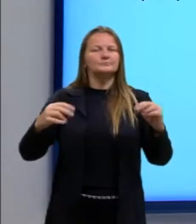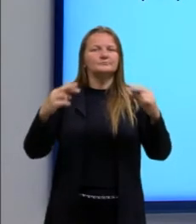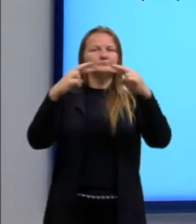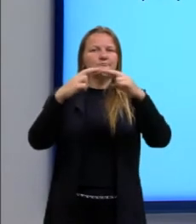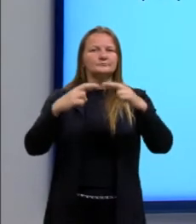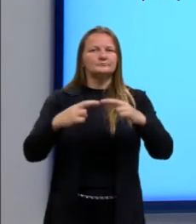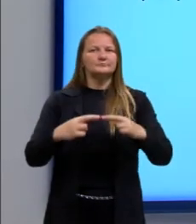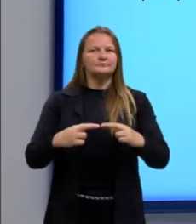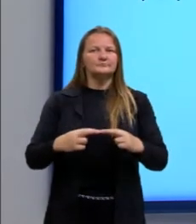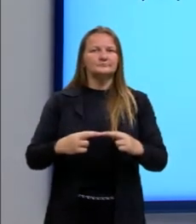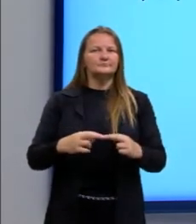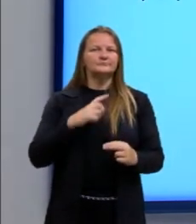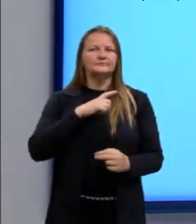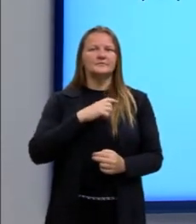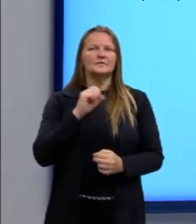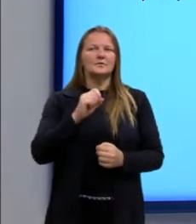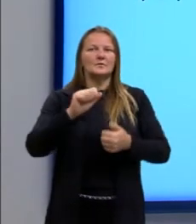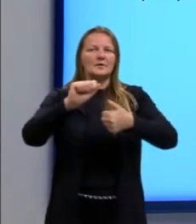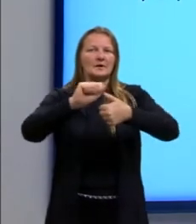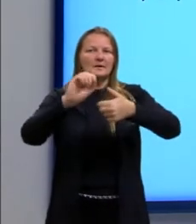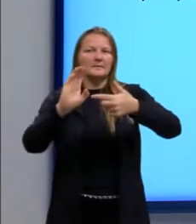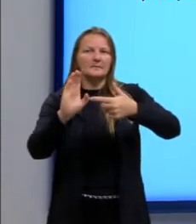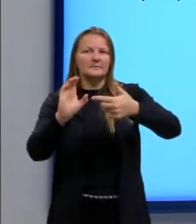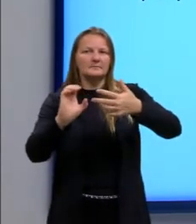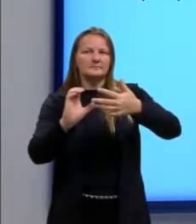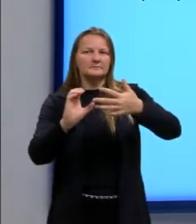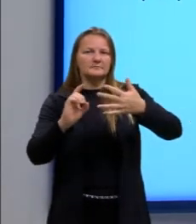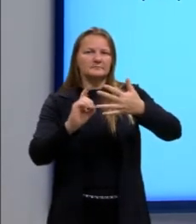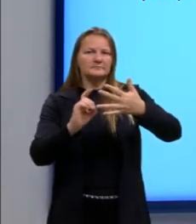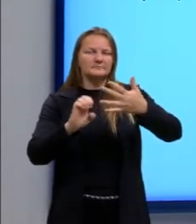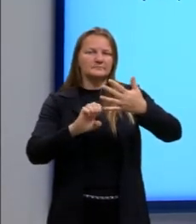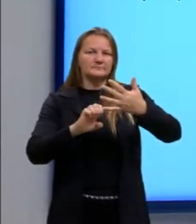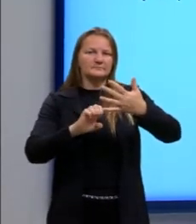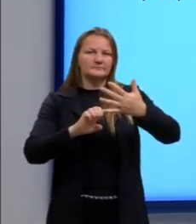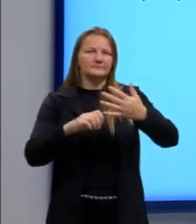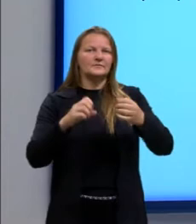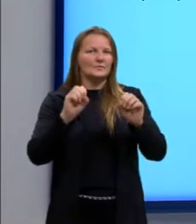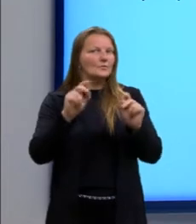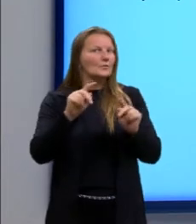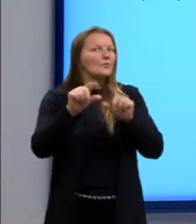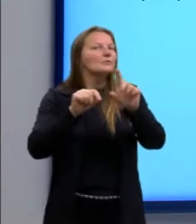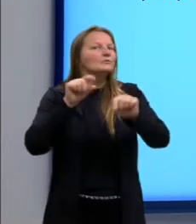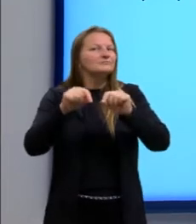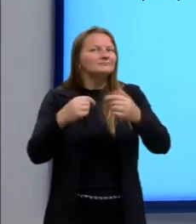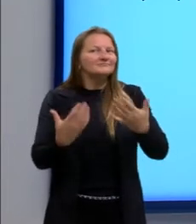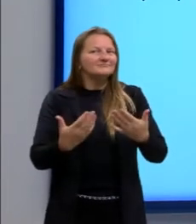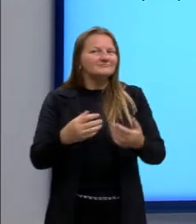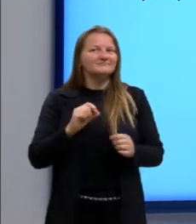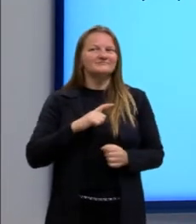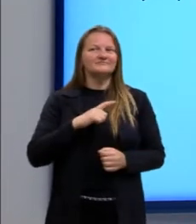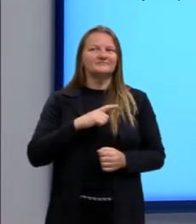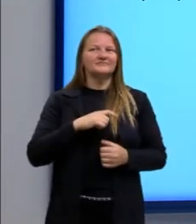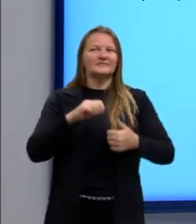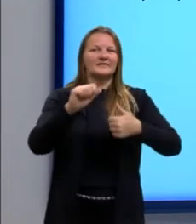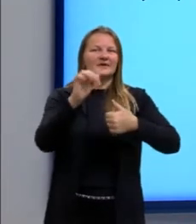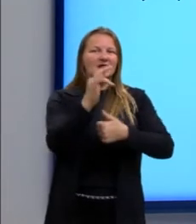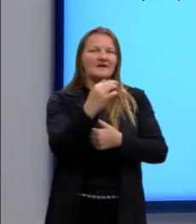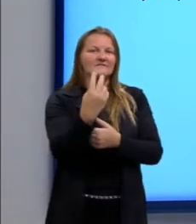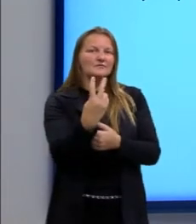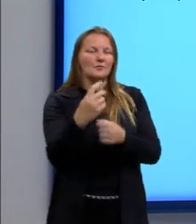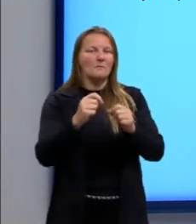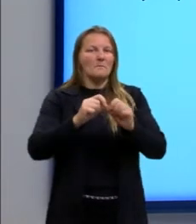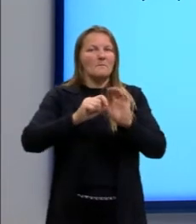vai ser... Então aqui a gente tem algumas opções, certo? Para a gente dizer então se F1 vai ser